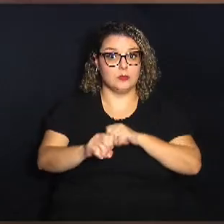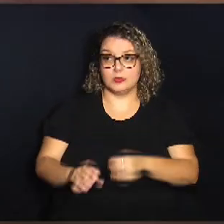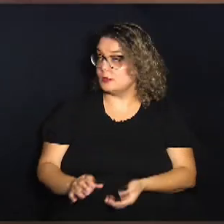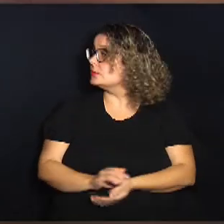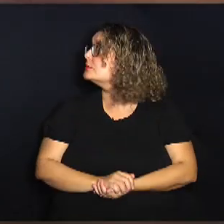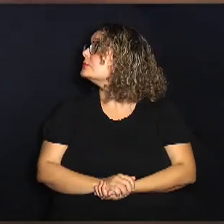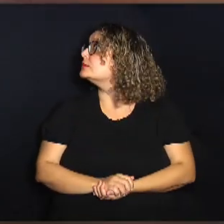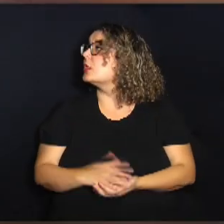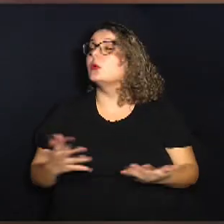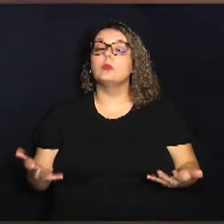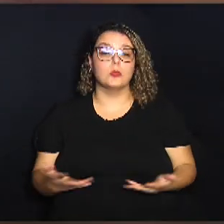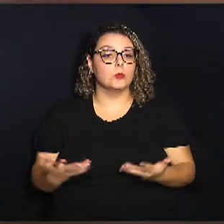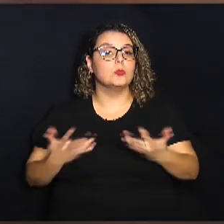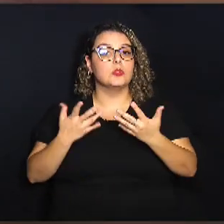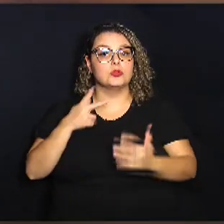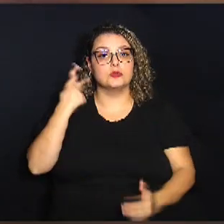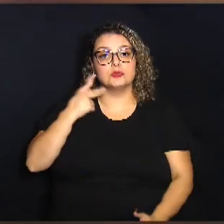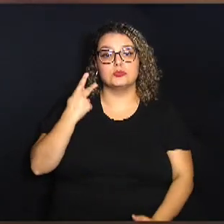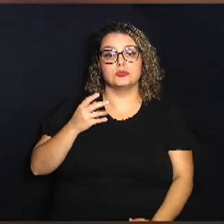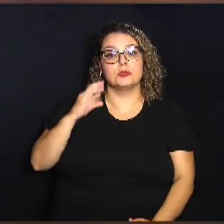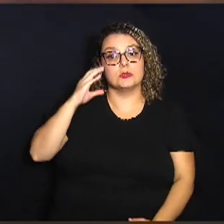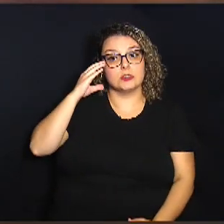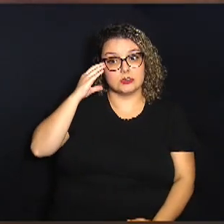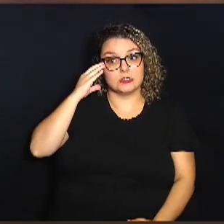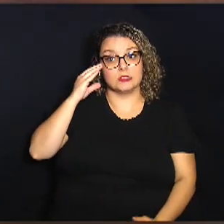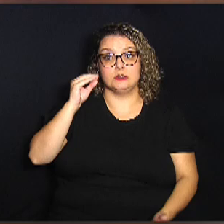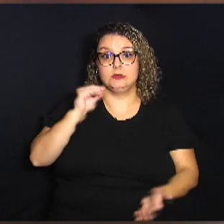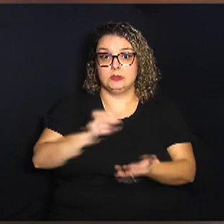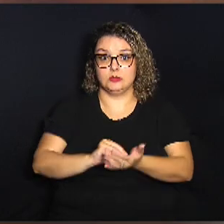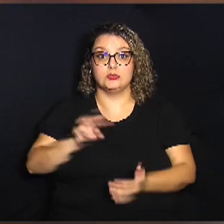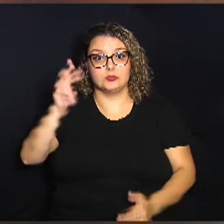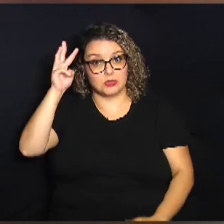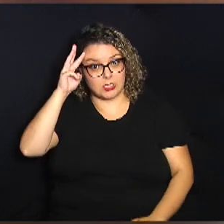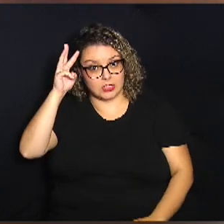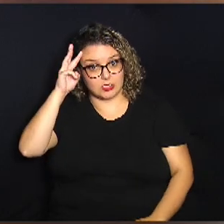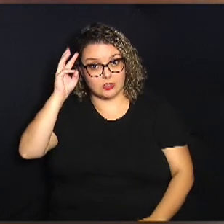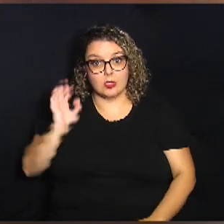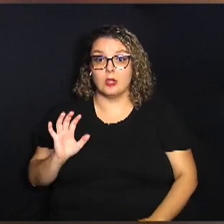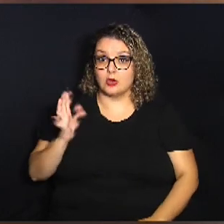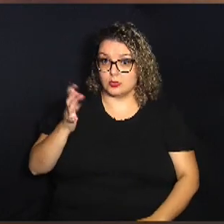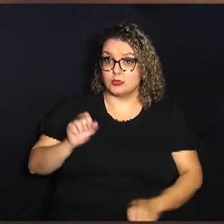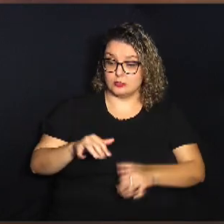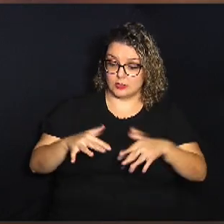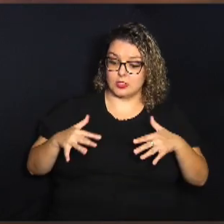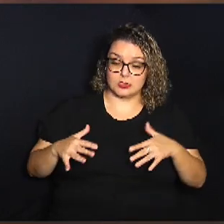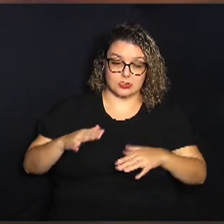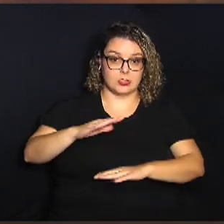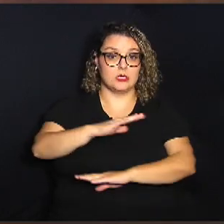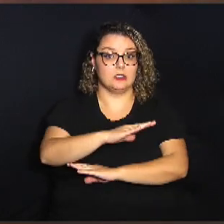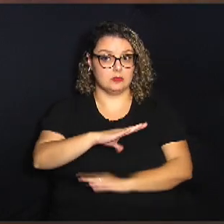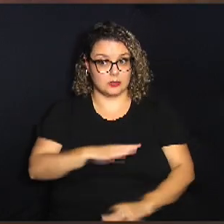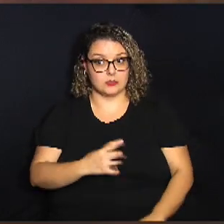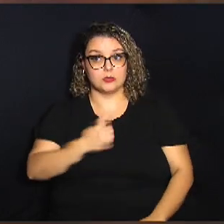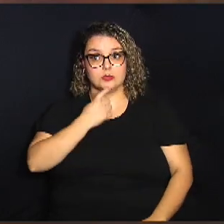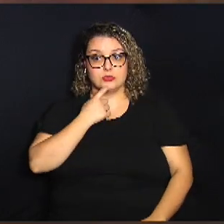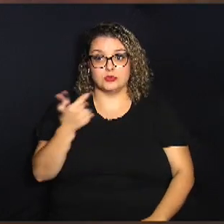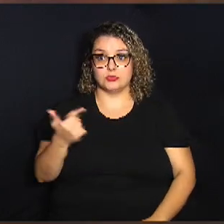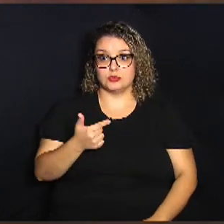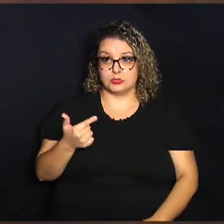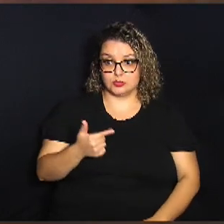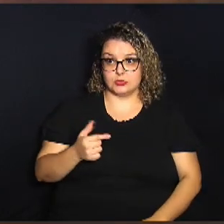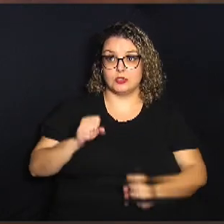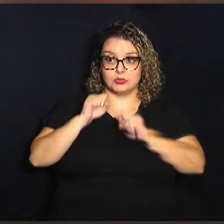Por iniciativa do vereador Luiz Cirilo, na última terça-feira, aconteceu no plenário da Câmara Municipal o 2º